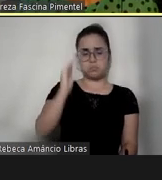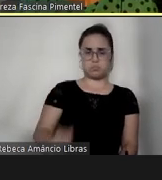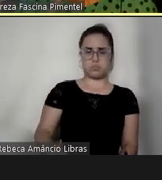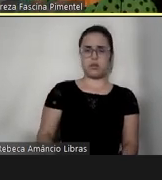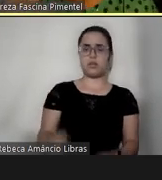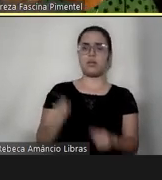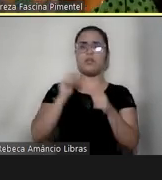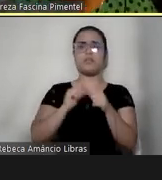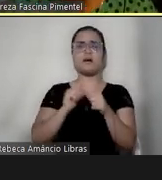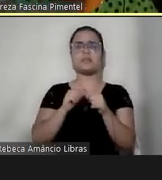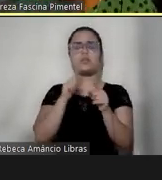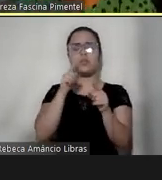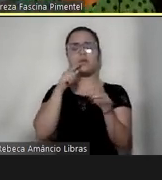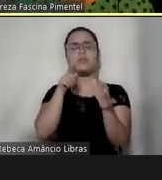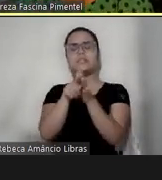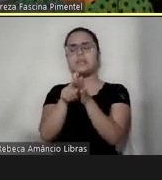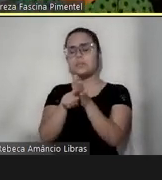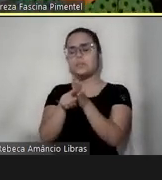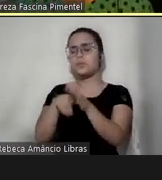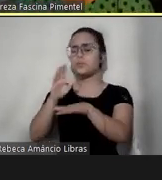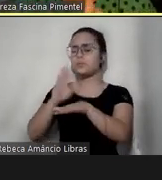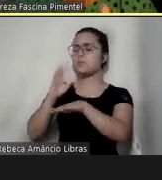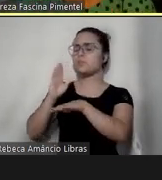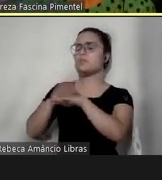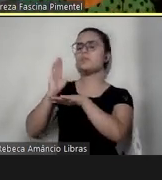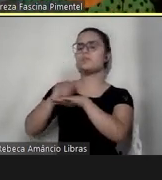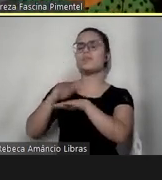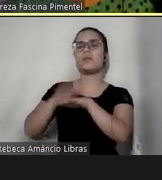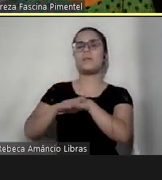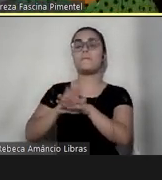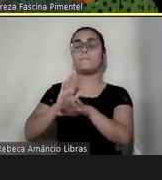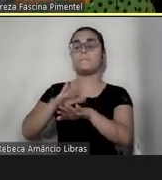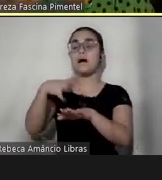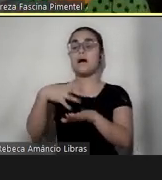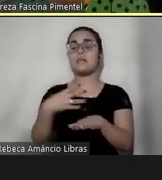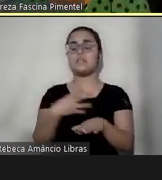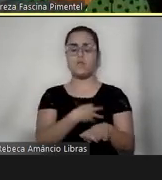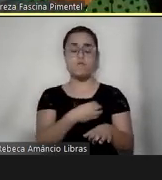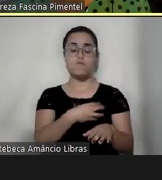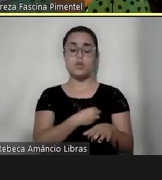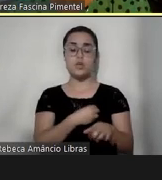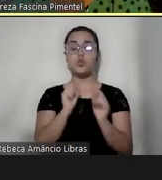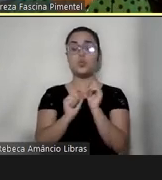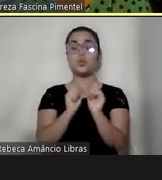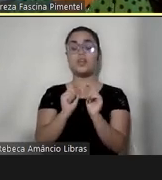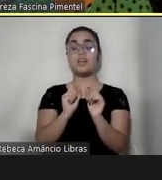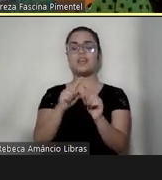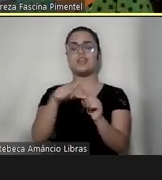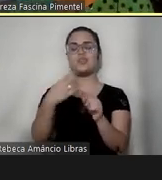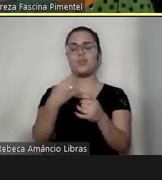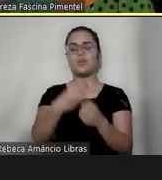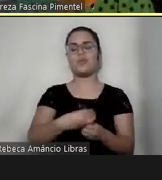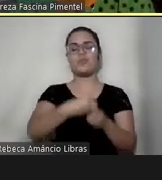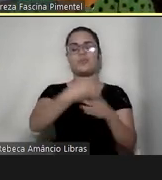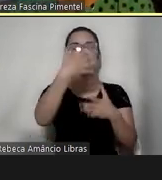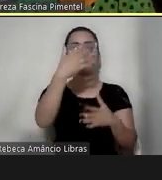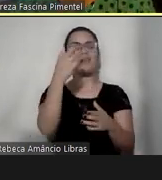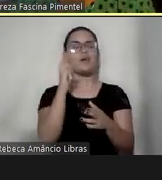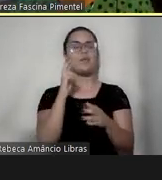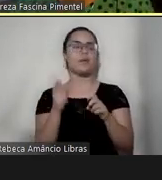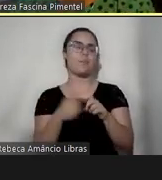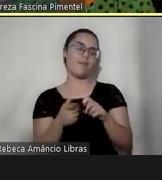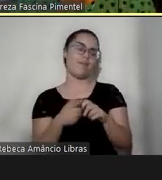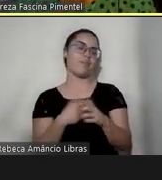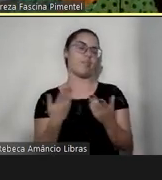com que vocês busquem mais sobre o filho de vocês do que sobre o diagnóstico. É.